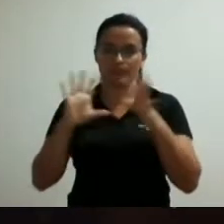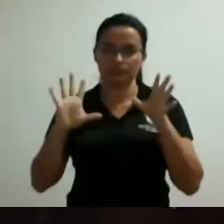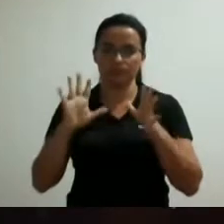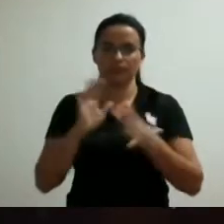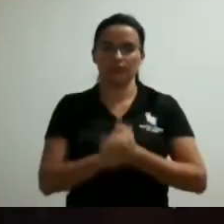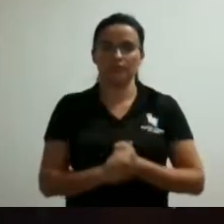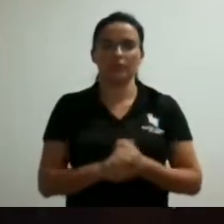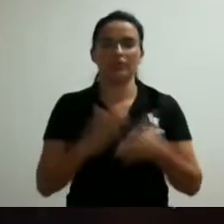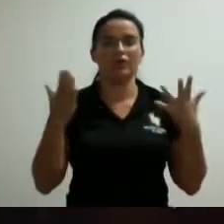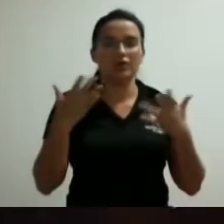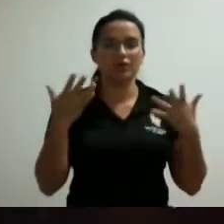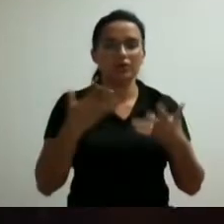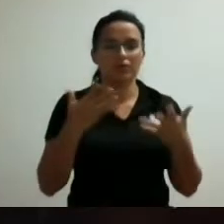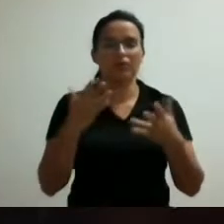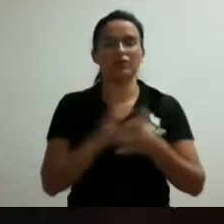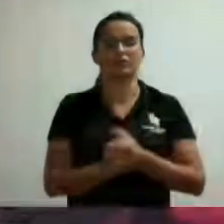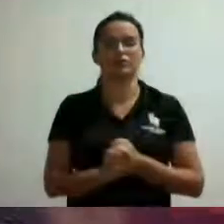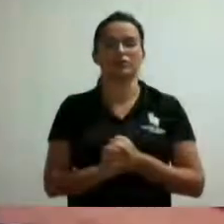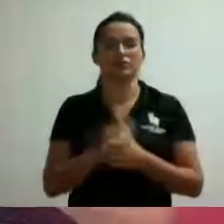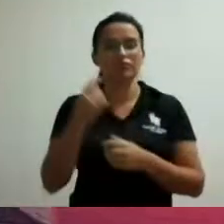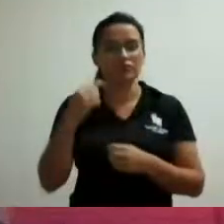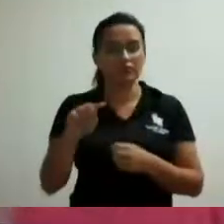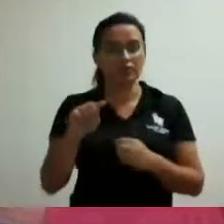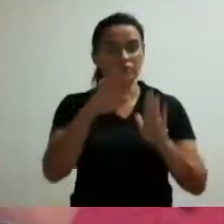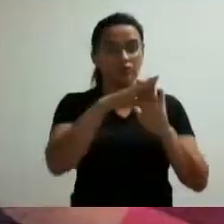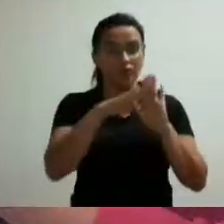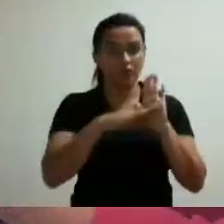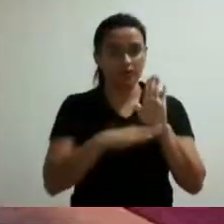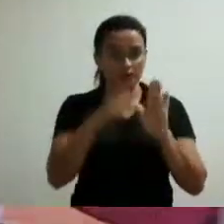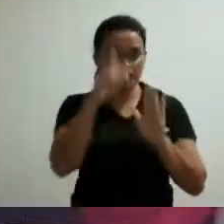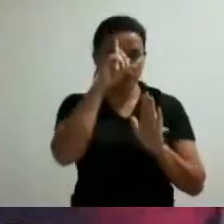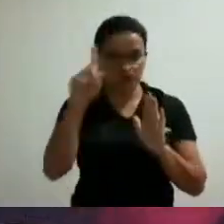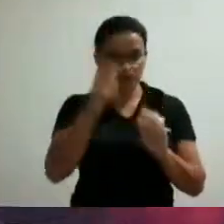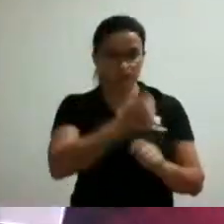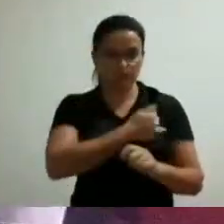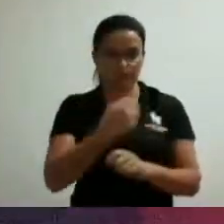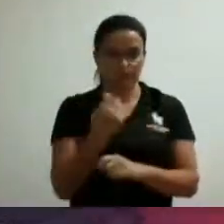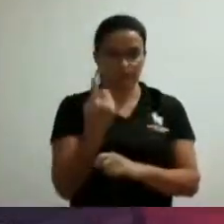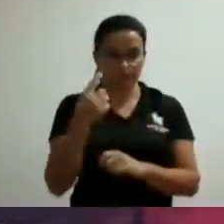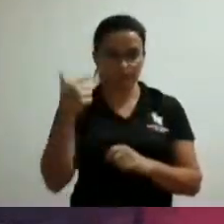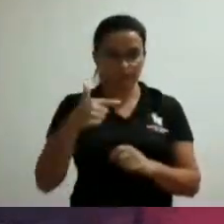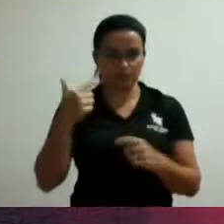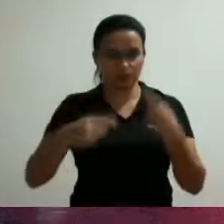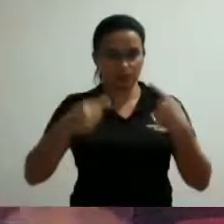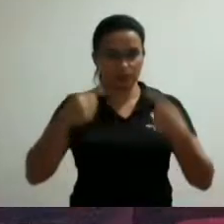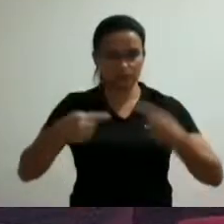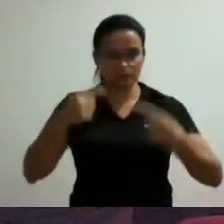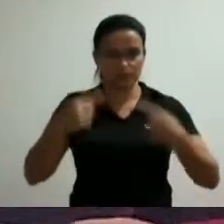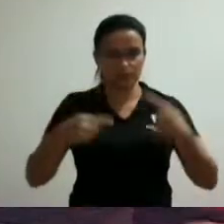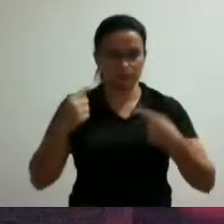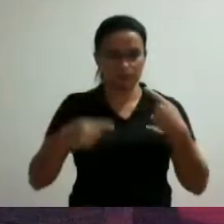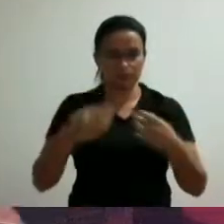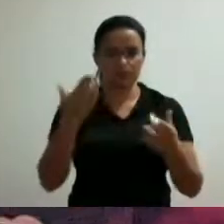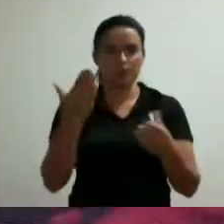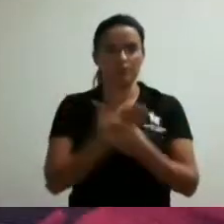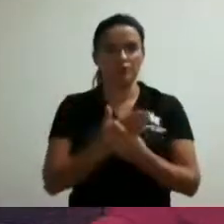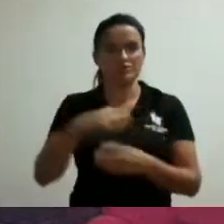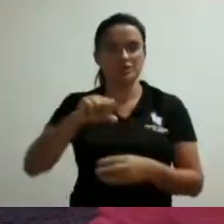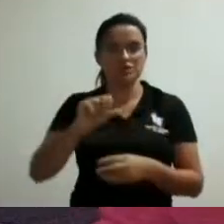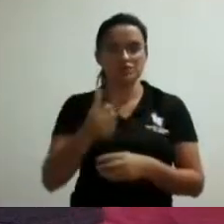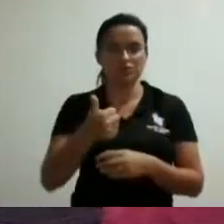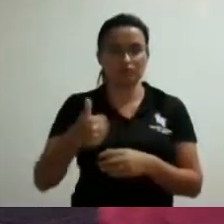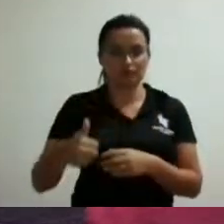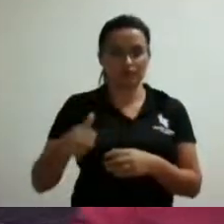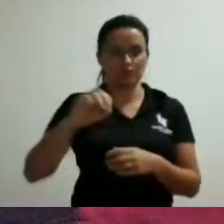agora para a ordem do dia número 1 segunda discussão processo 9101